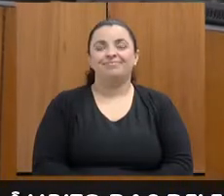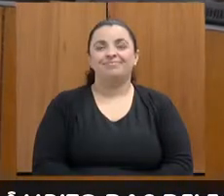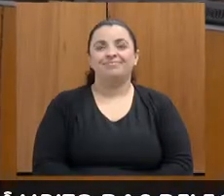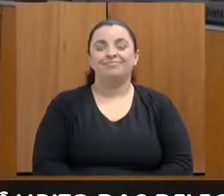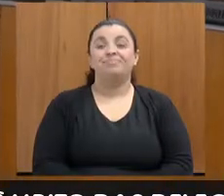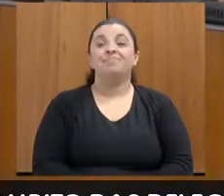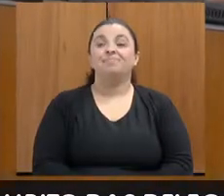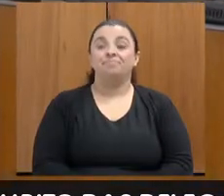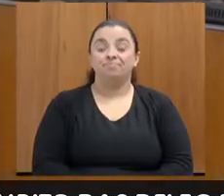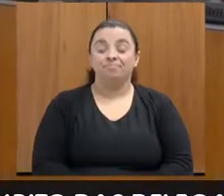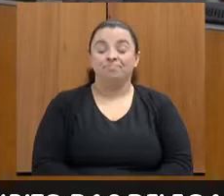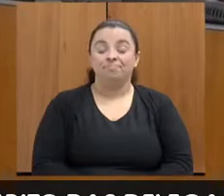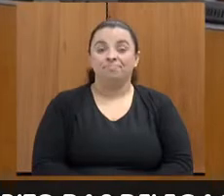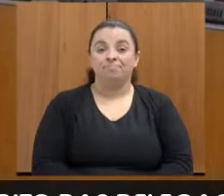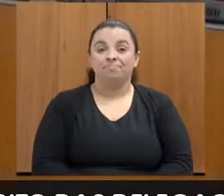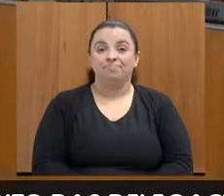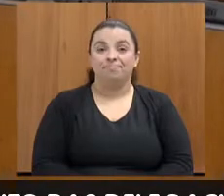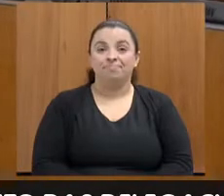gente, então,